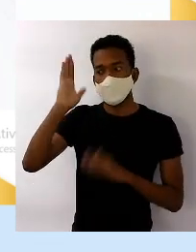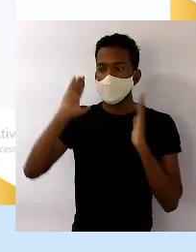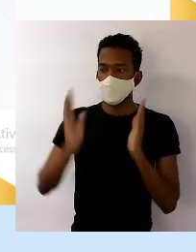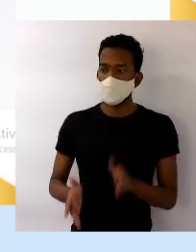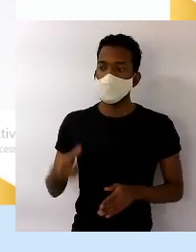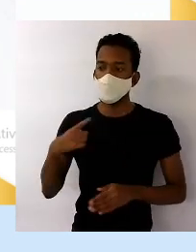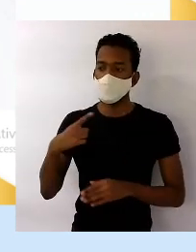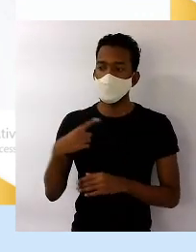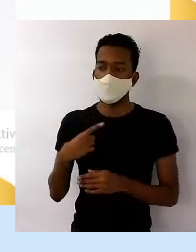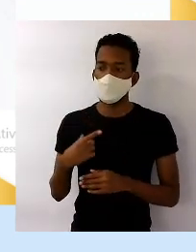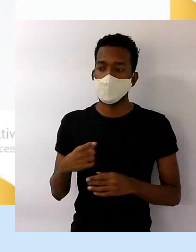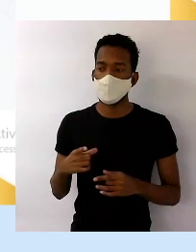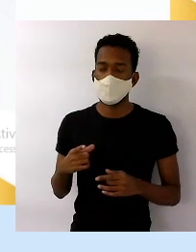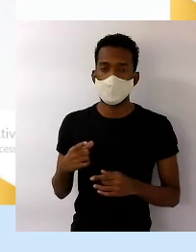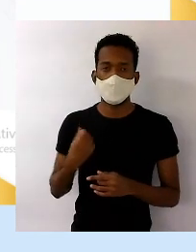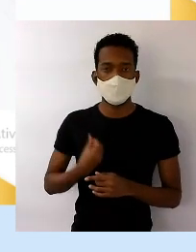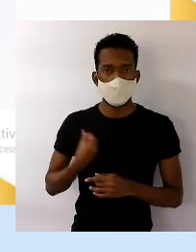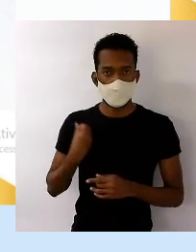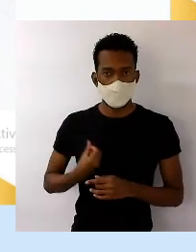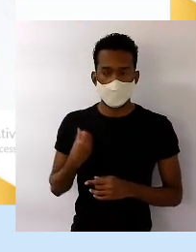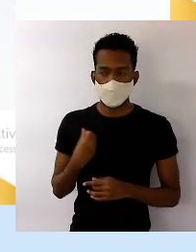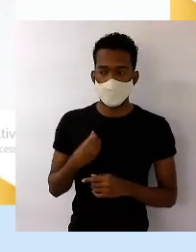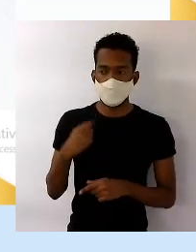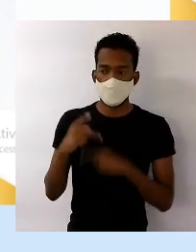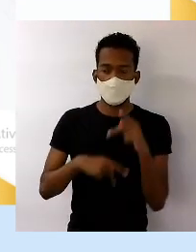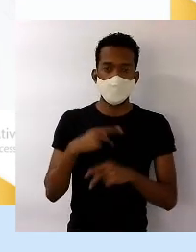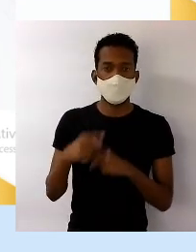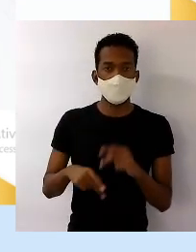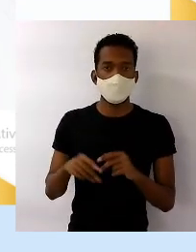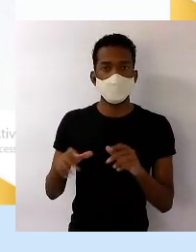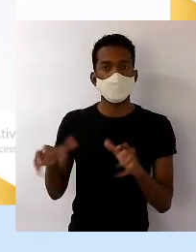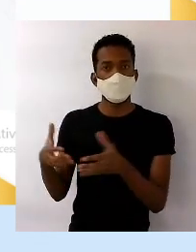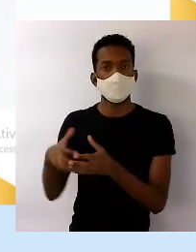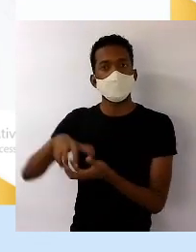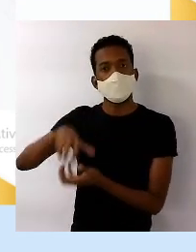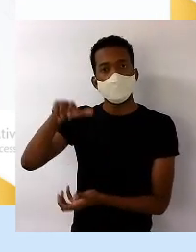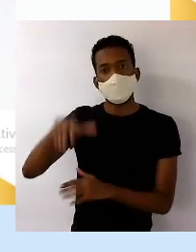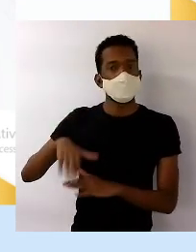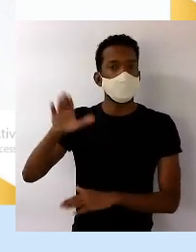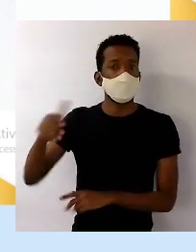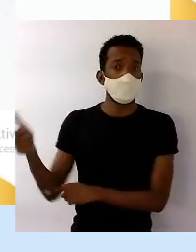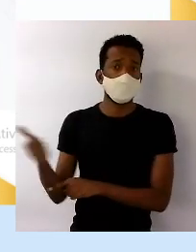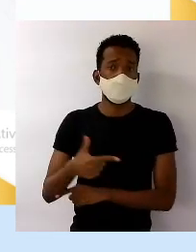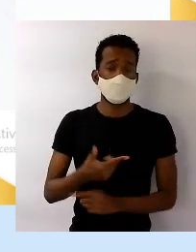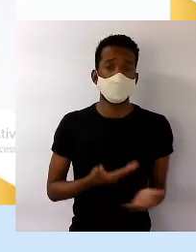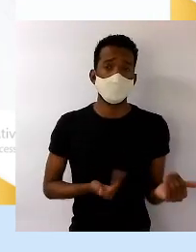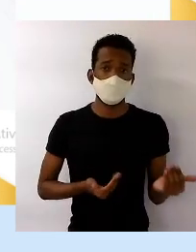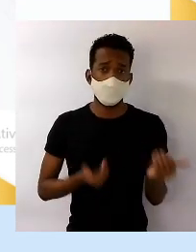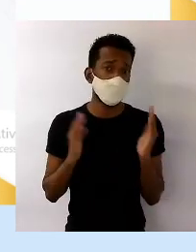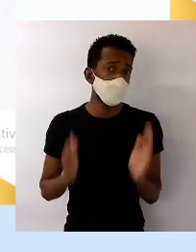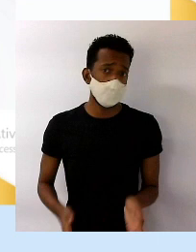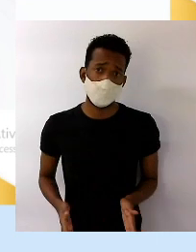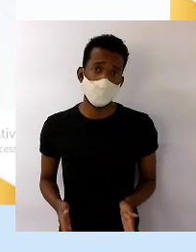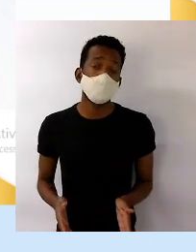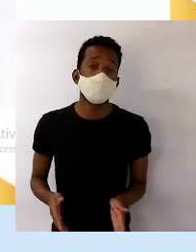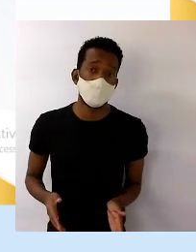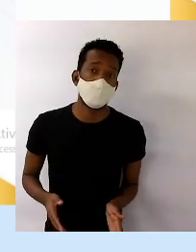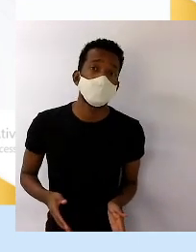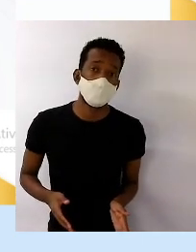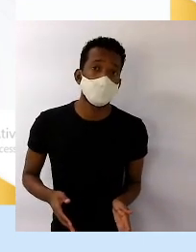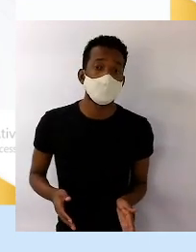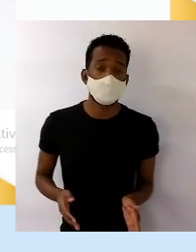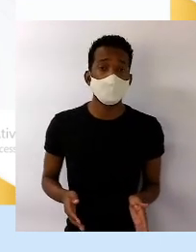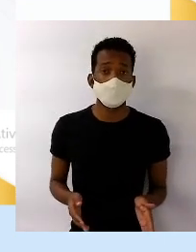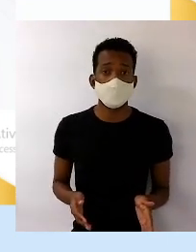contam com uma população de idosos maior do que a população... Com uma quantidade